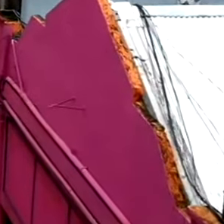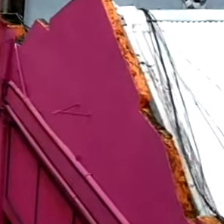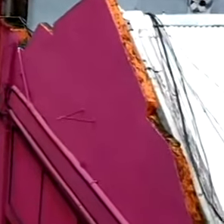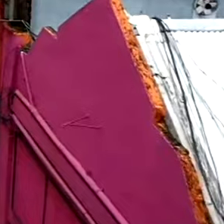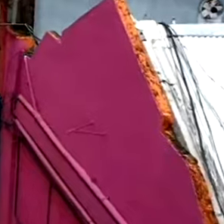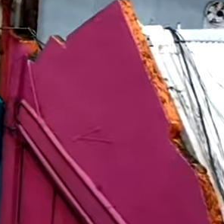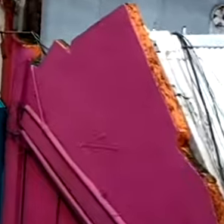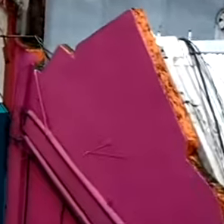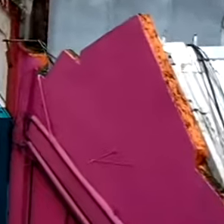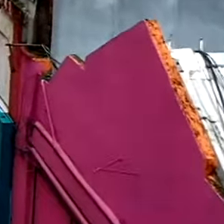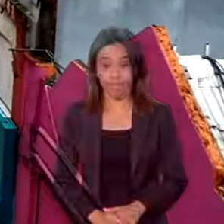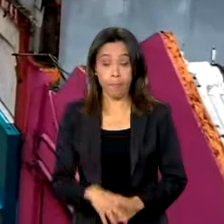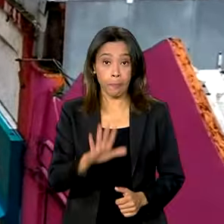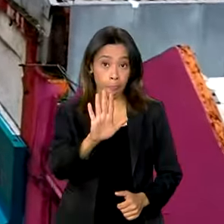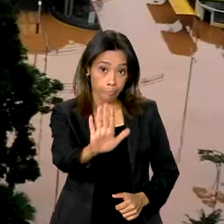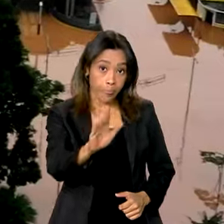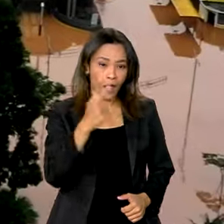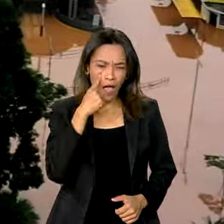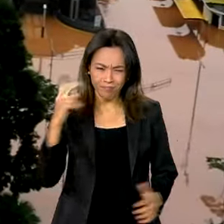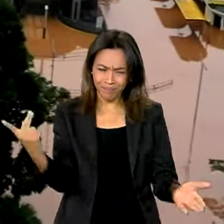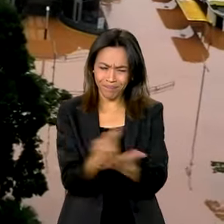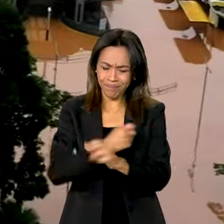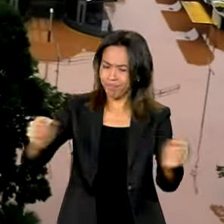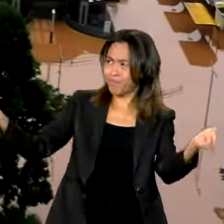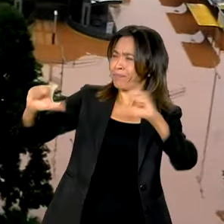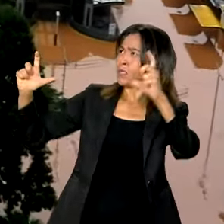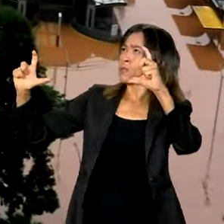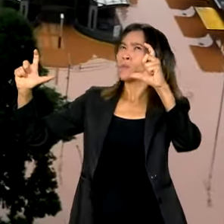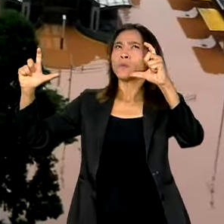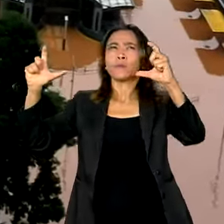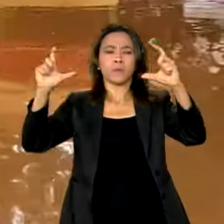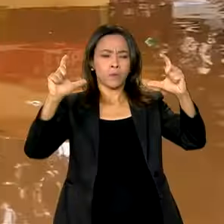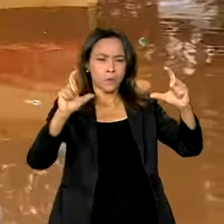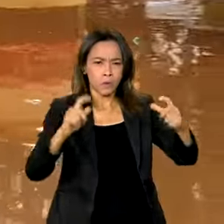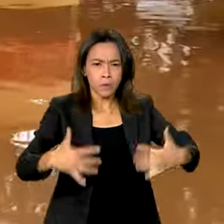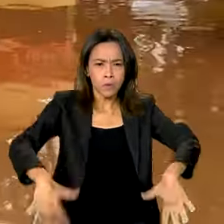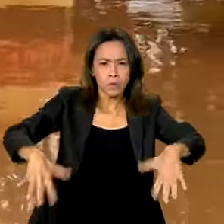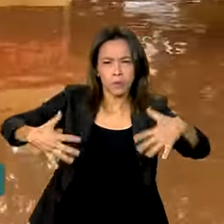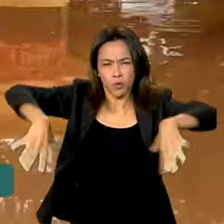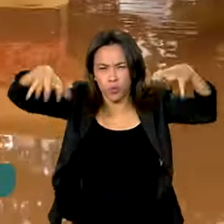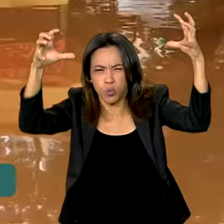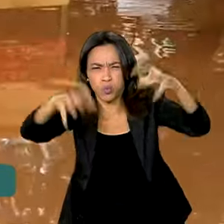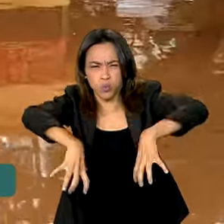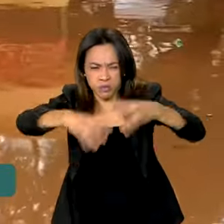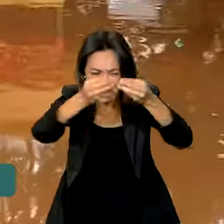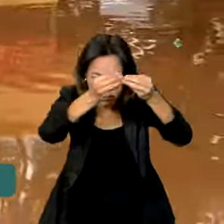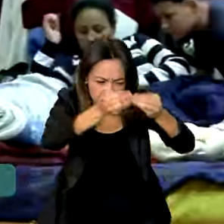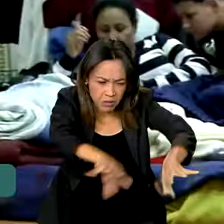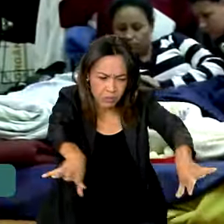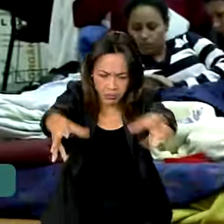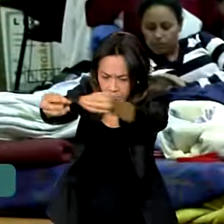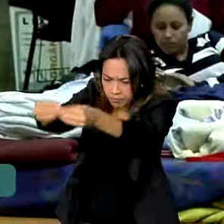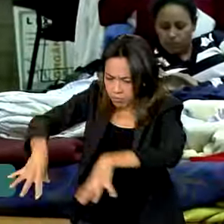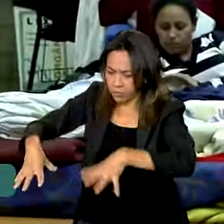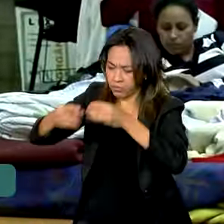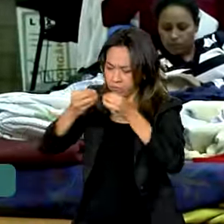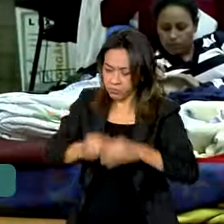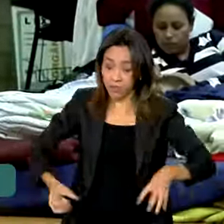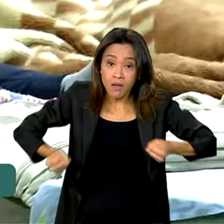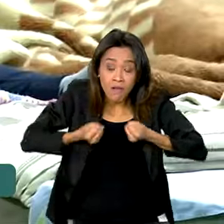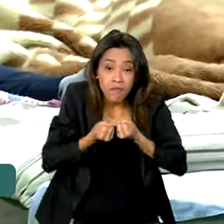Não bastasse a catástrofe climática no Rio Grande do Sul, que causou destruição, deixou